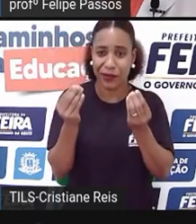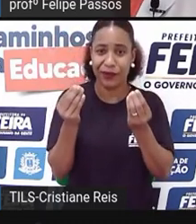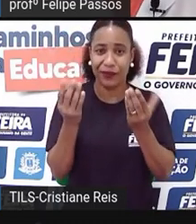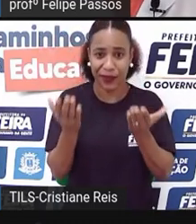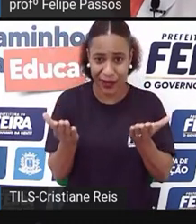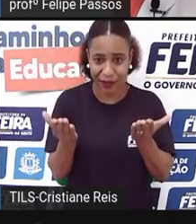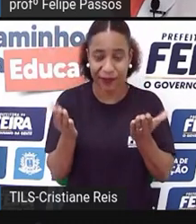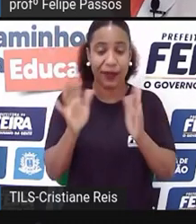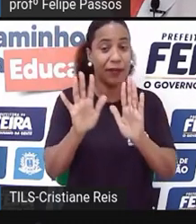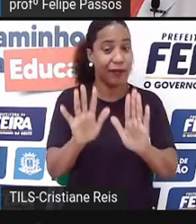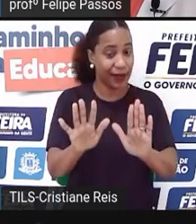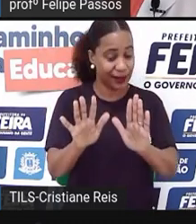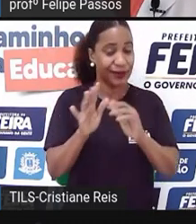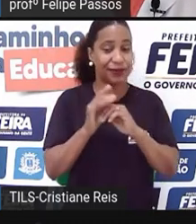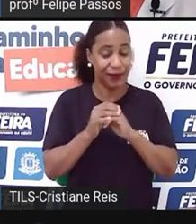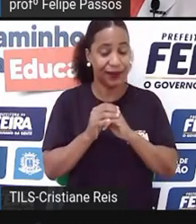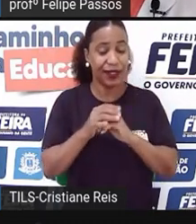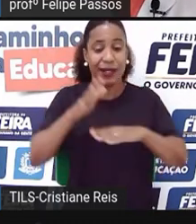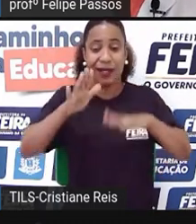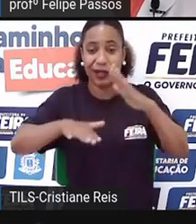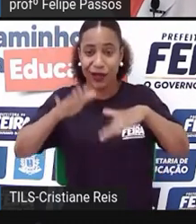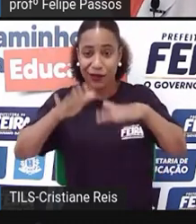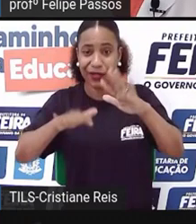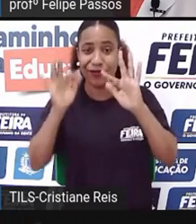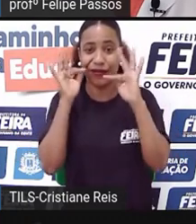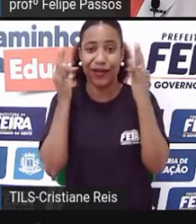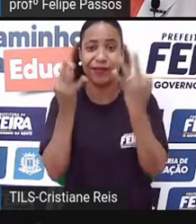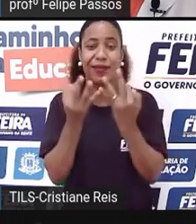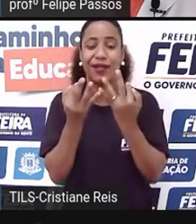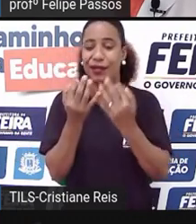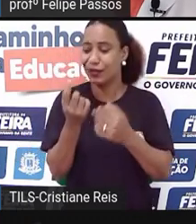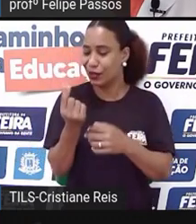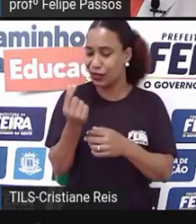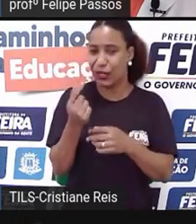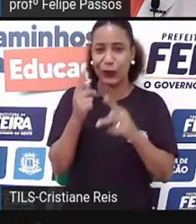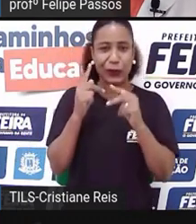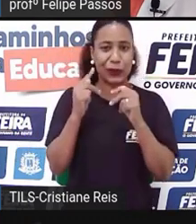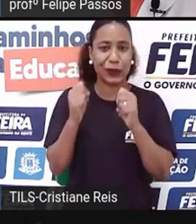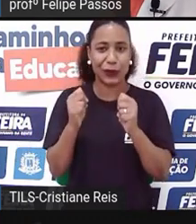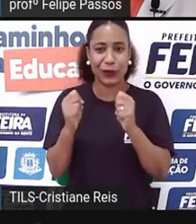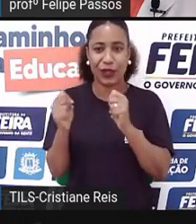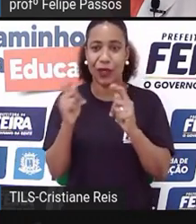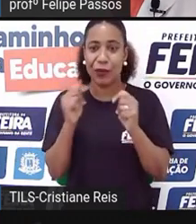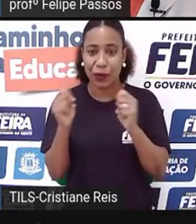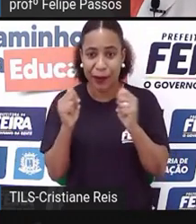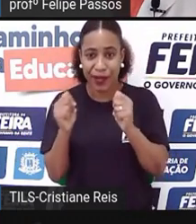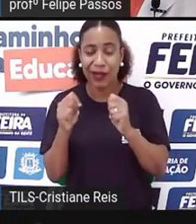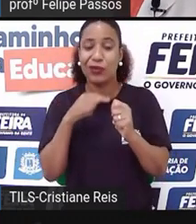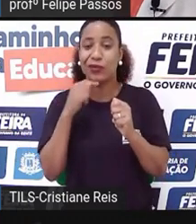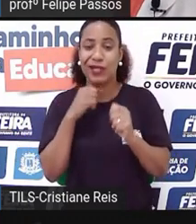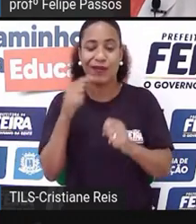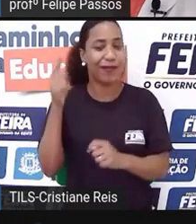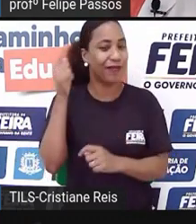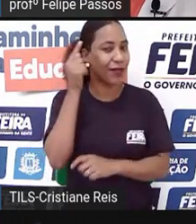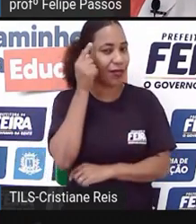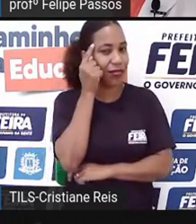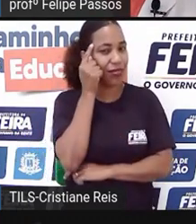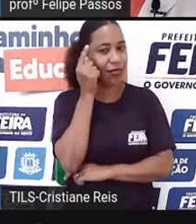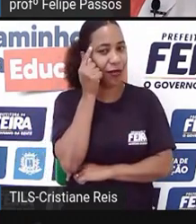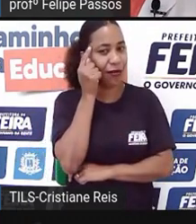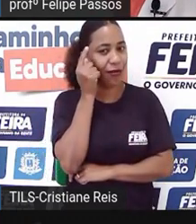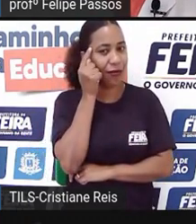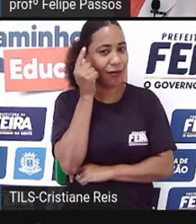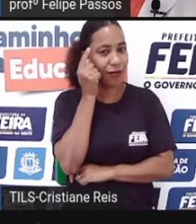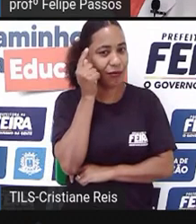mas, eu posso não conseguir ainda, mas, eu posso ter isso na minha ideia. Eu estava